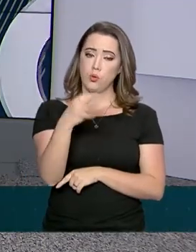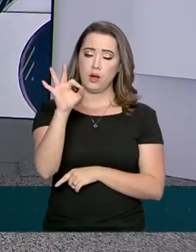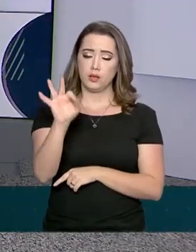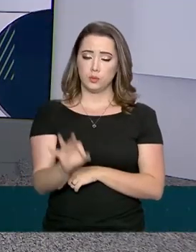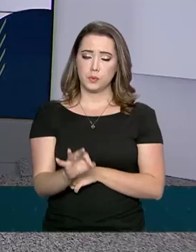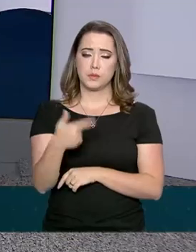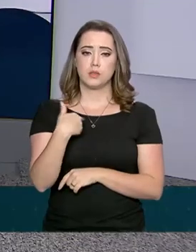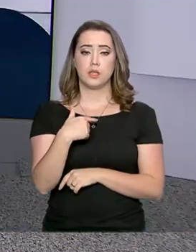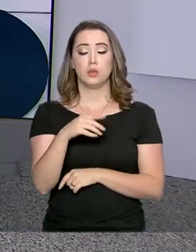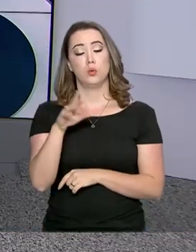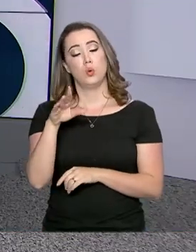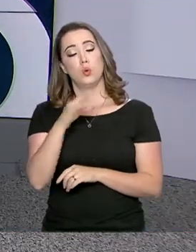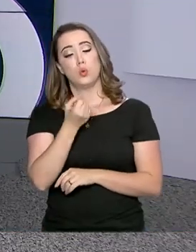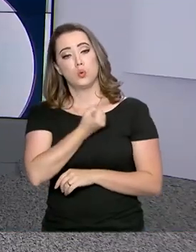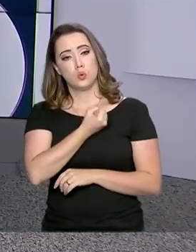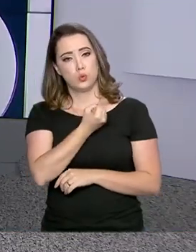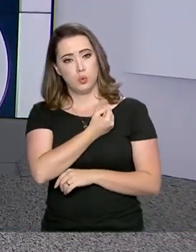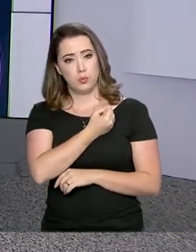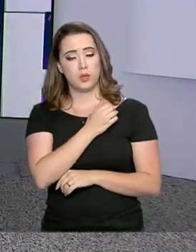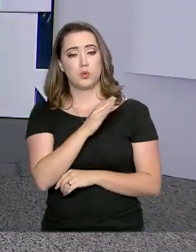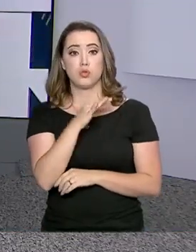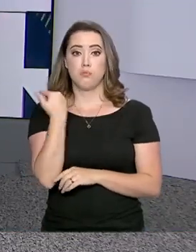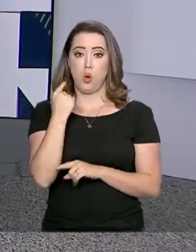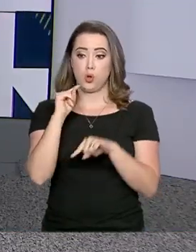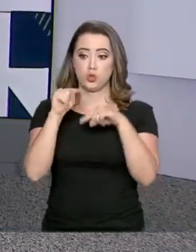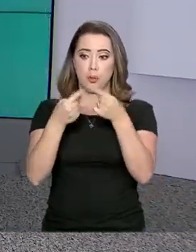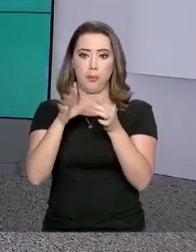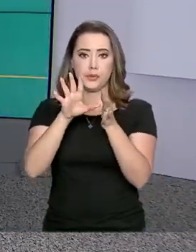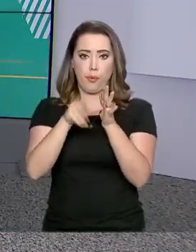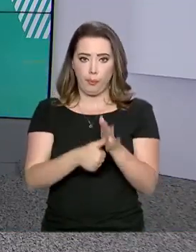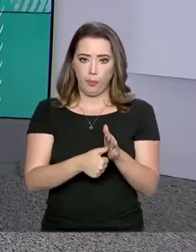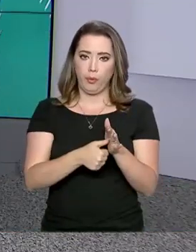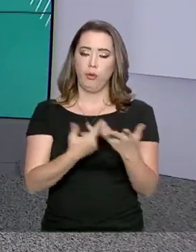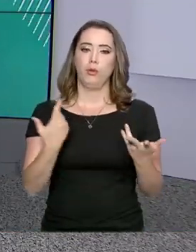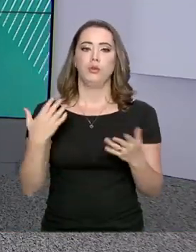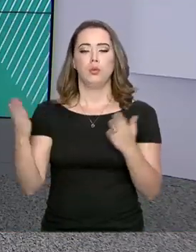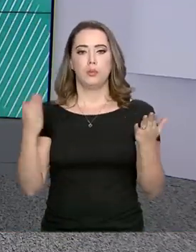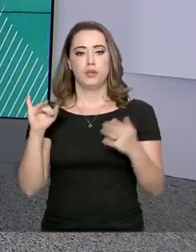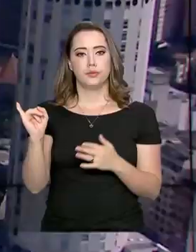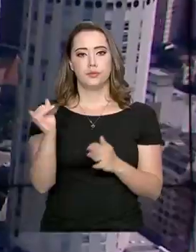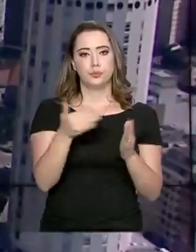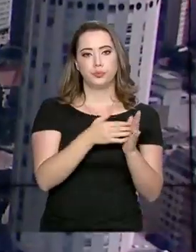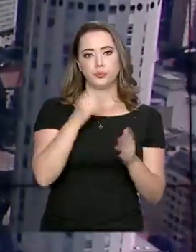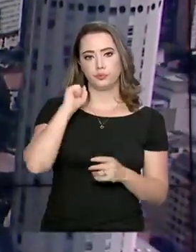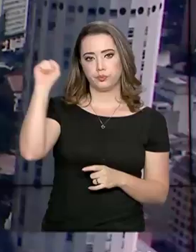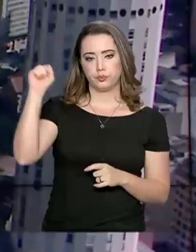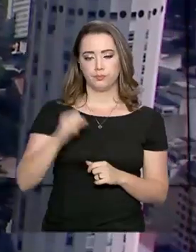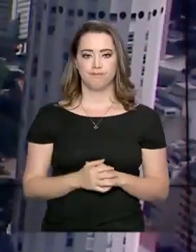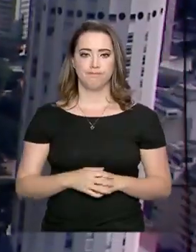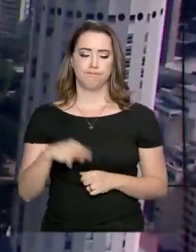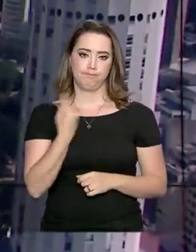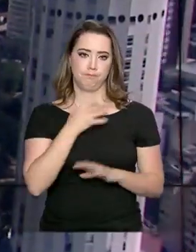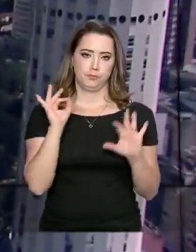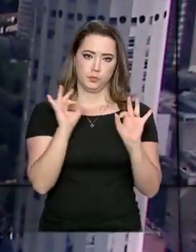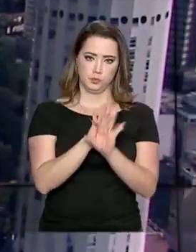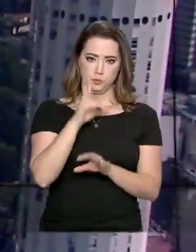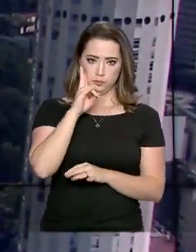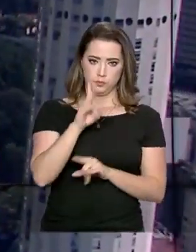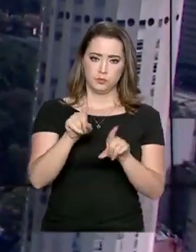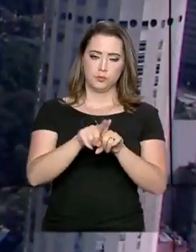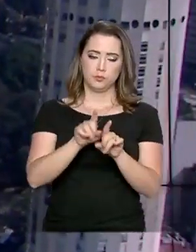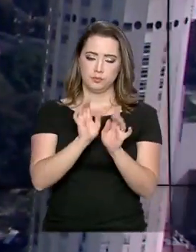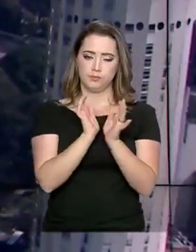dos latrocínios, que são roubos seguidos de morte, de janeiro a abril. O governo agora fica por aqui.